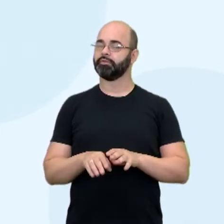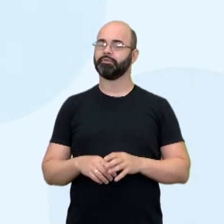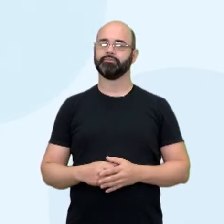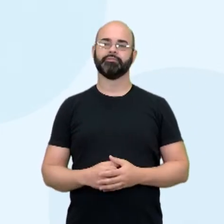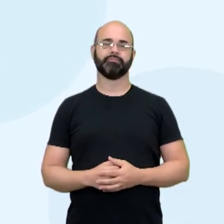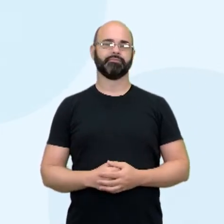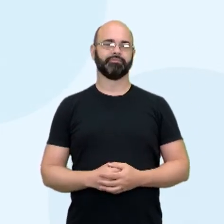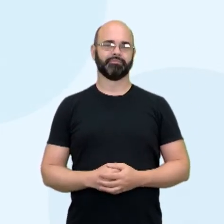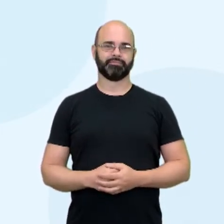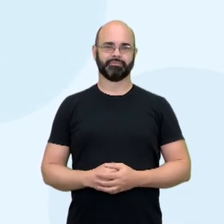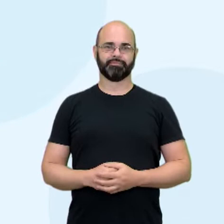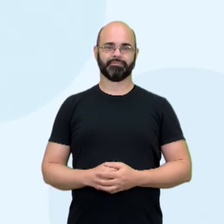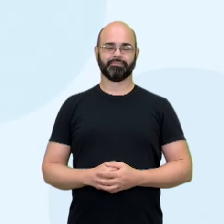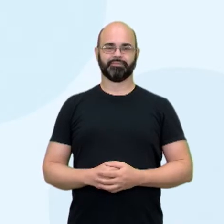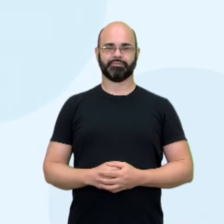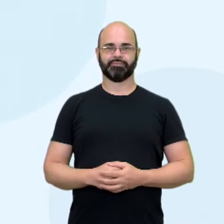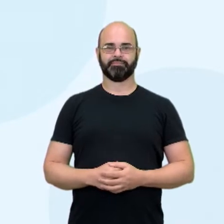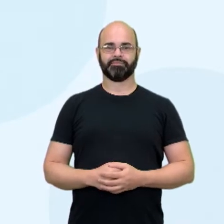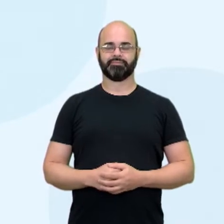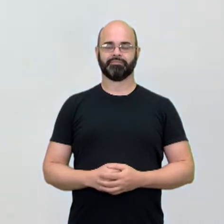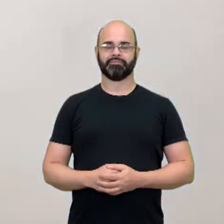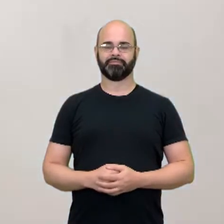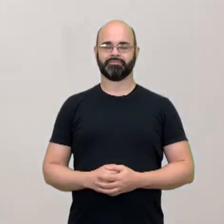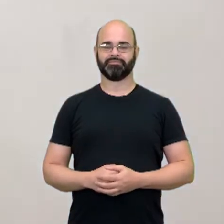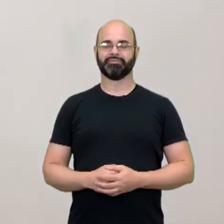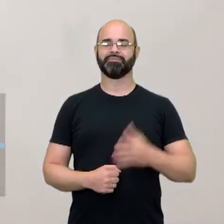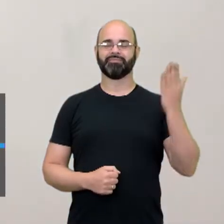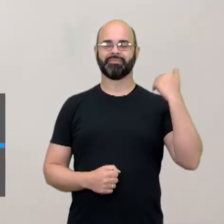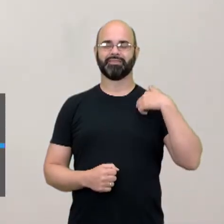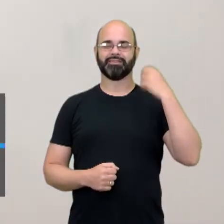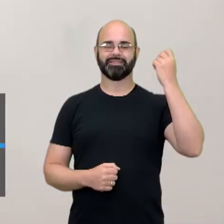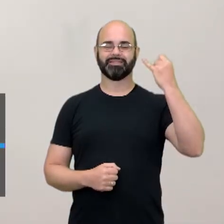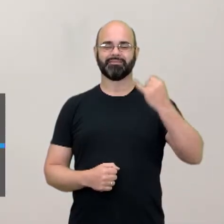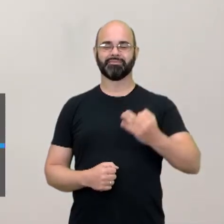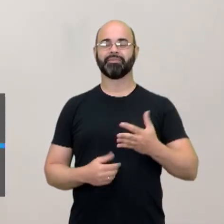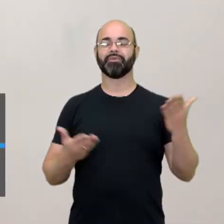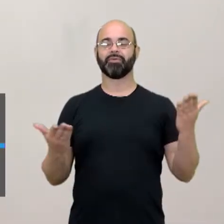vocês, hoje nós entraremos na chamada